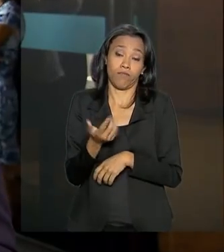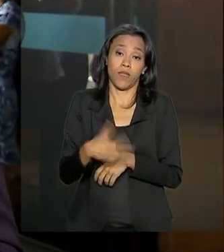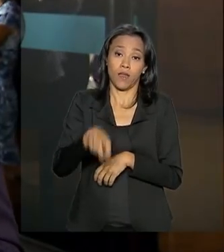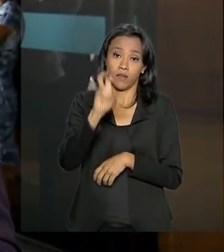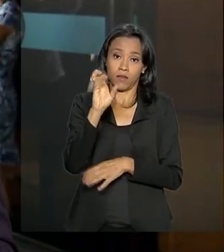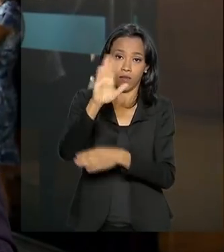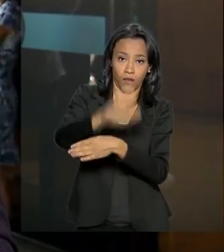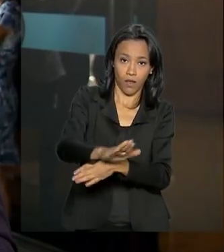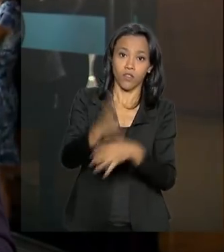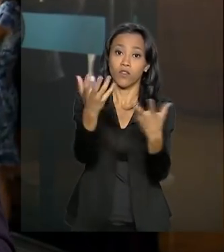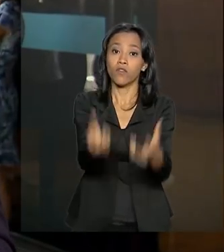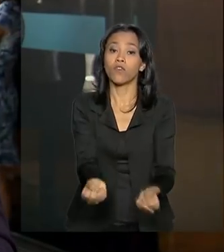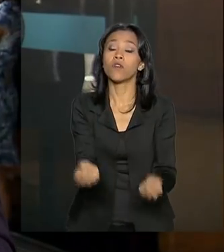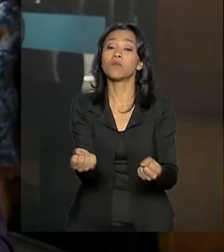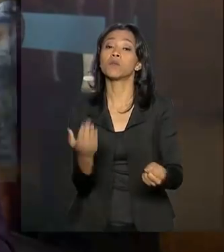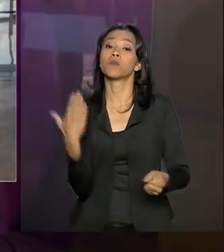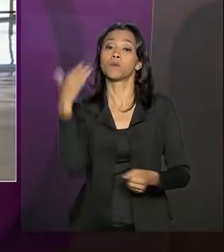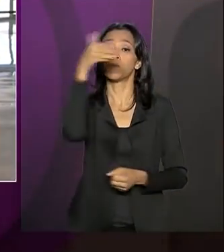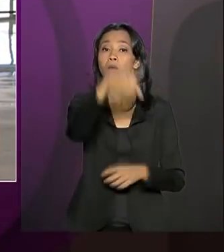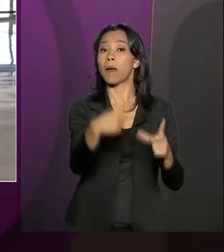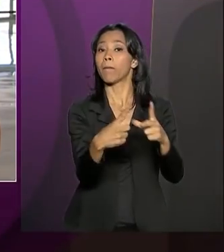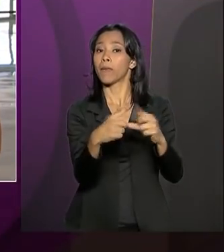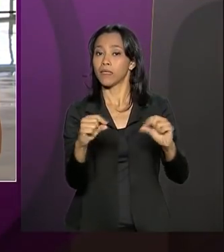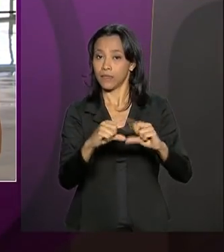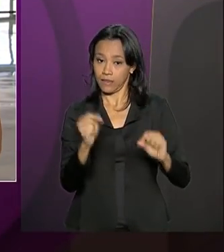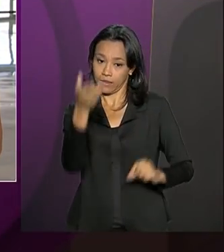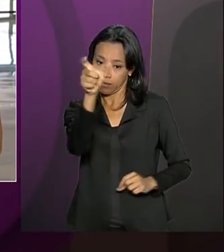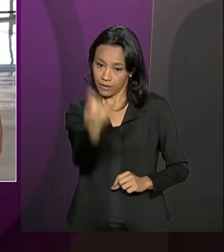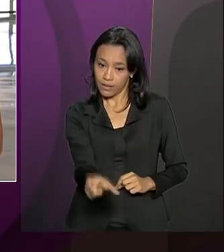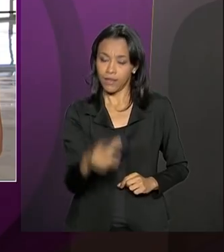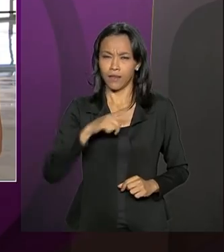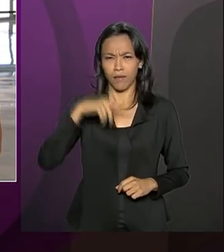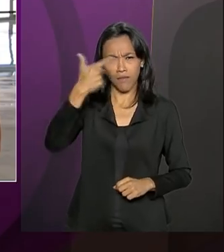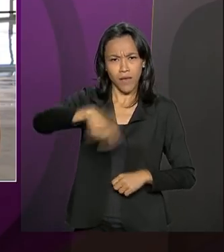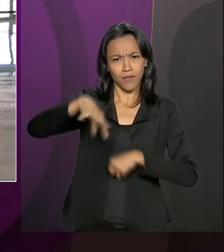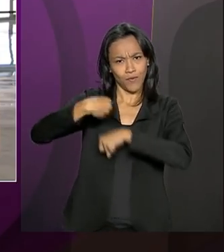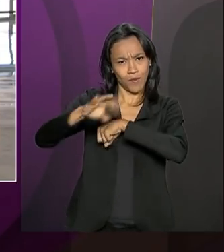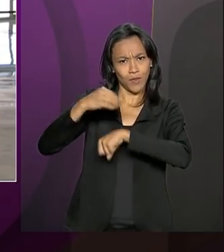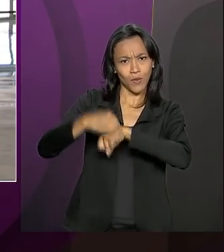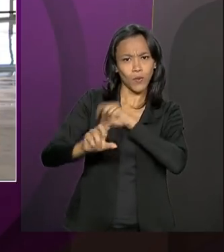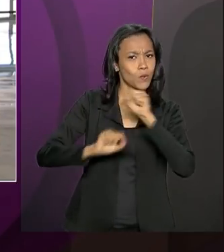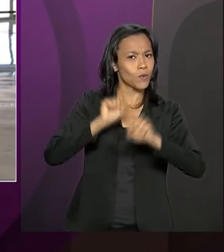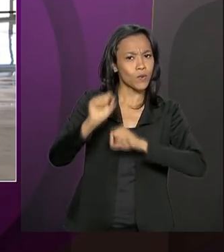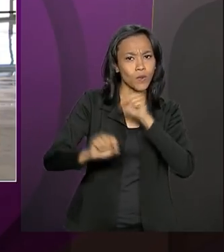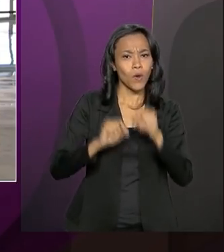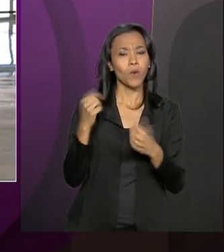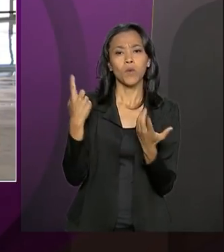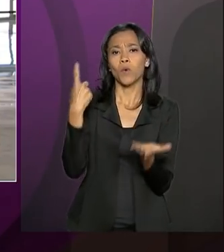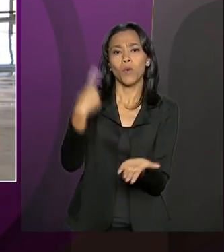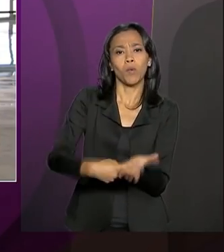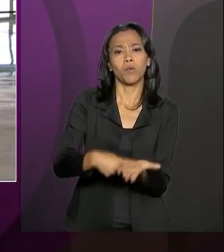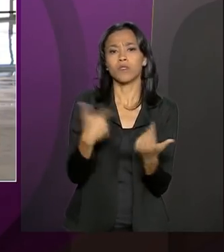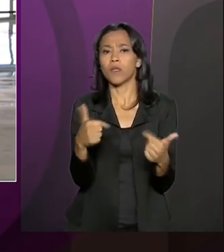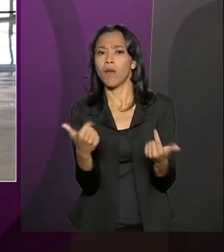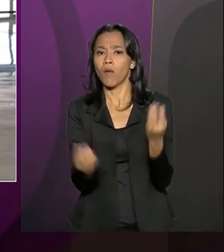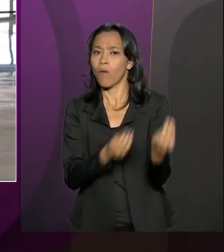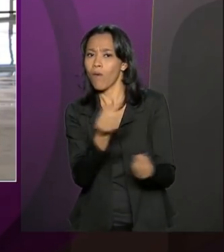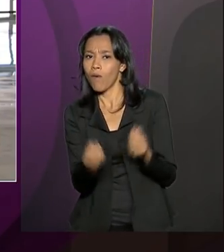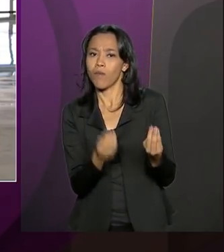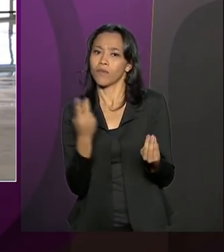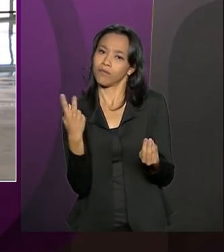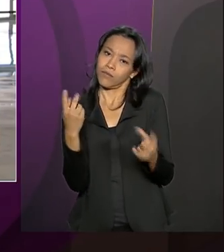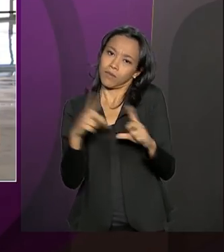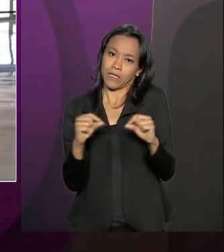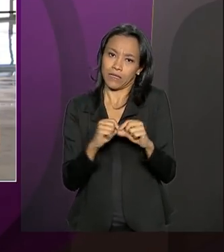Vamos agora à Brasília com a repórter Luciana Collar e Jolanda Que tem mais informações a respeito da agenda na capital federal Boa tarde,